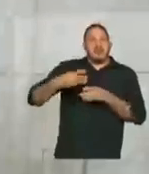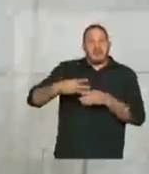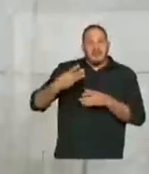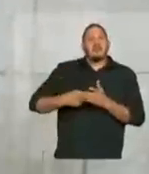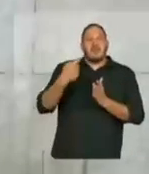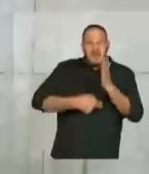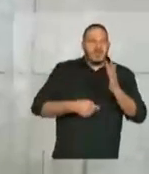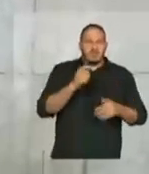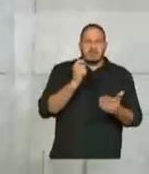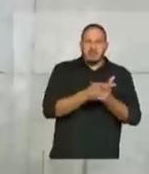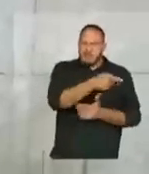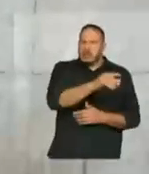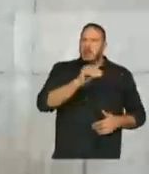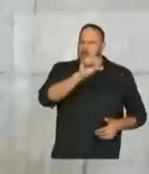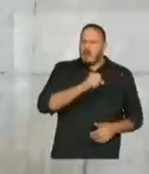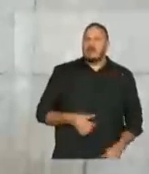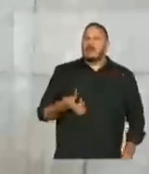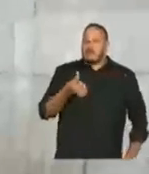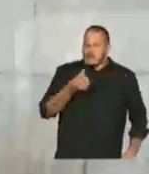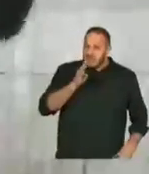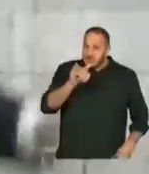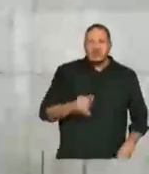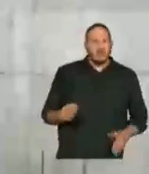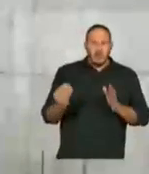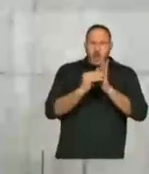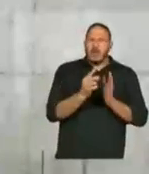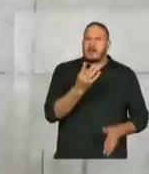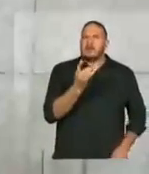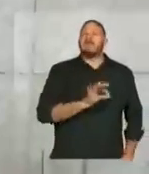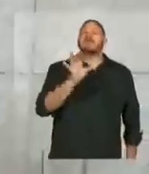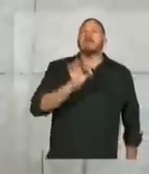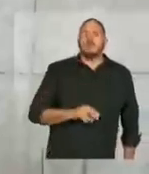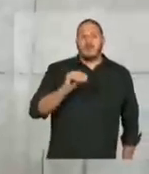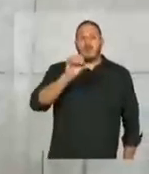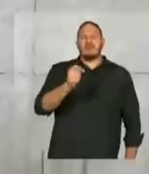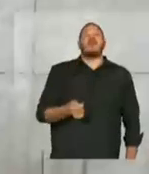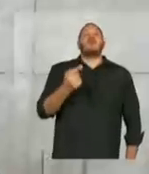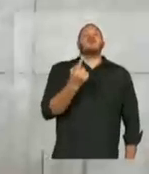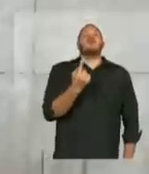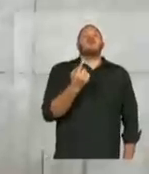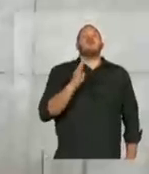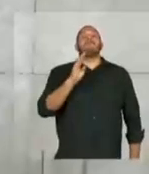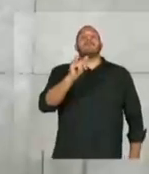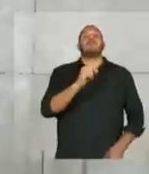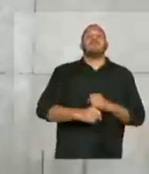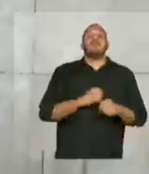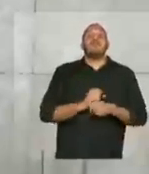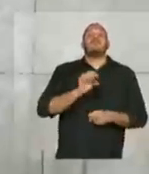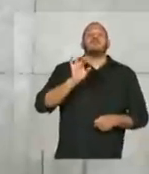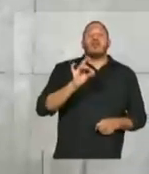Taxa as OS, 6 bi. Põe 14% nas OS, dá quase 1 bi por ano. Só das OS.